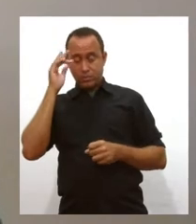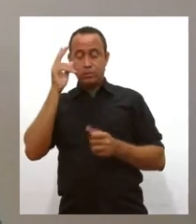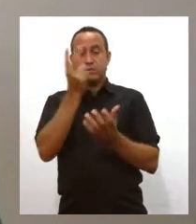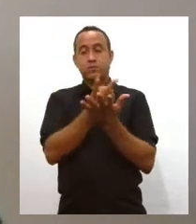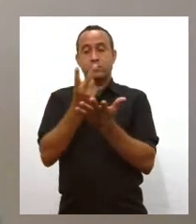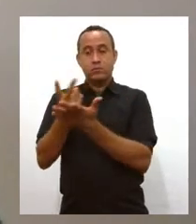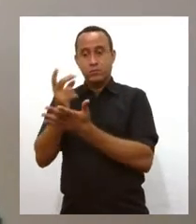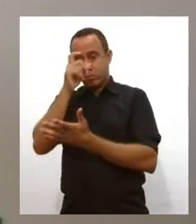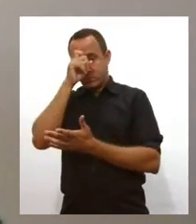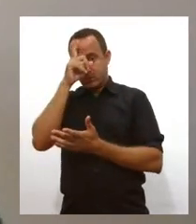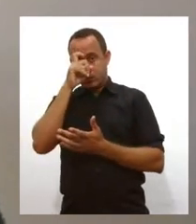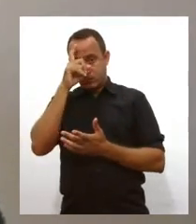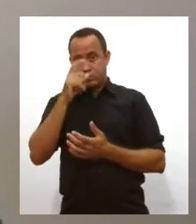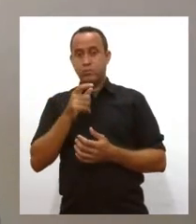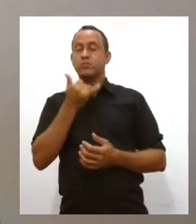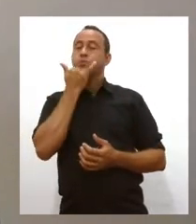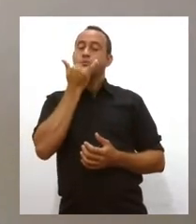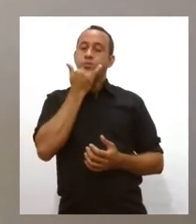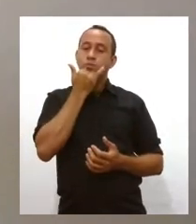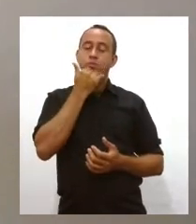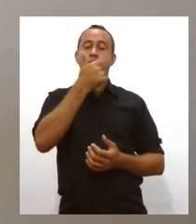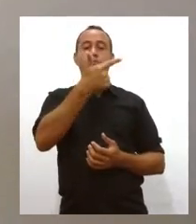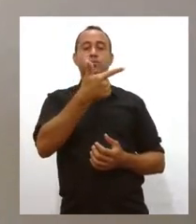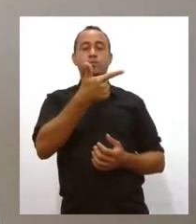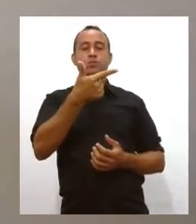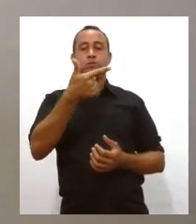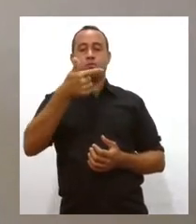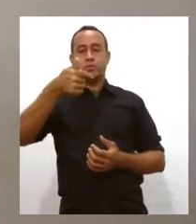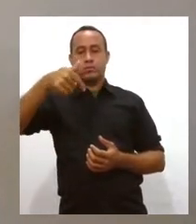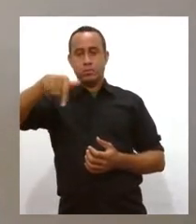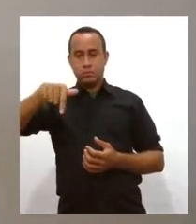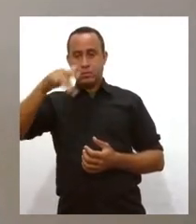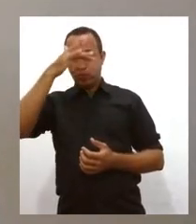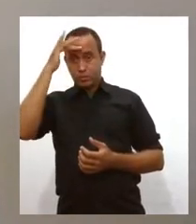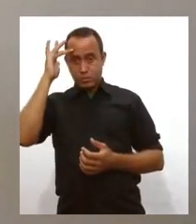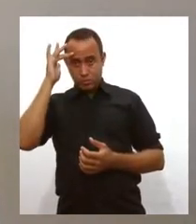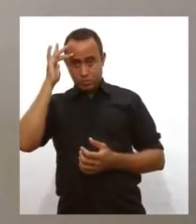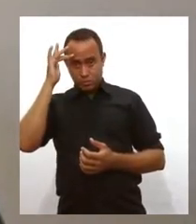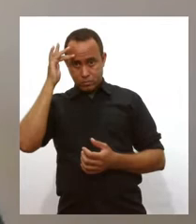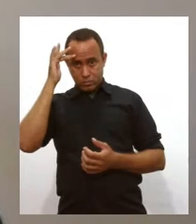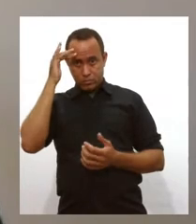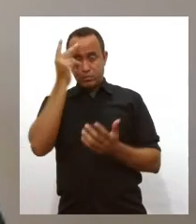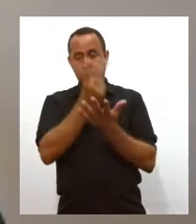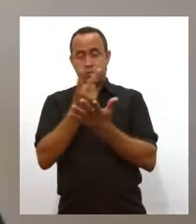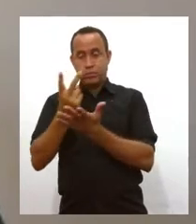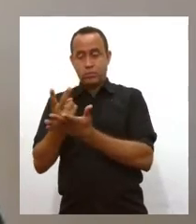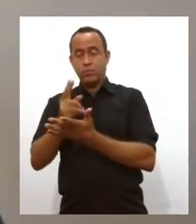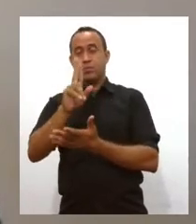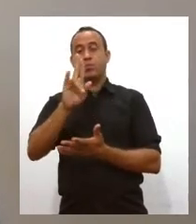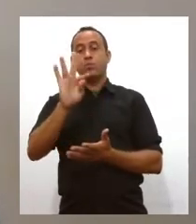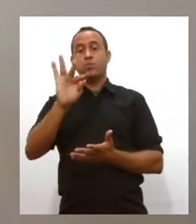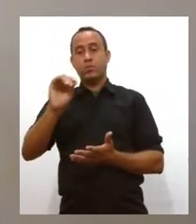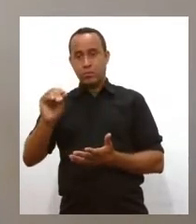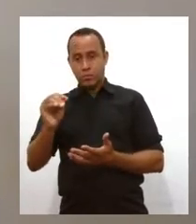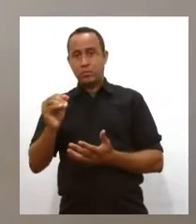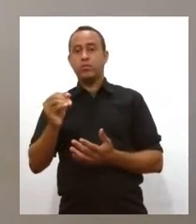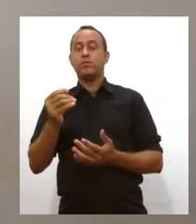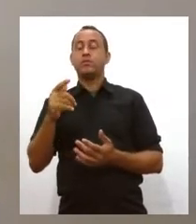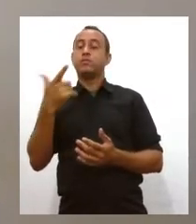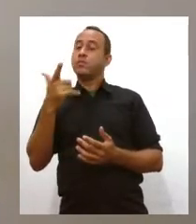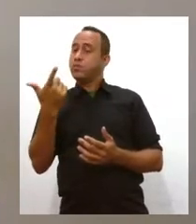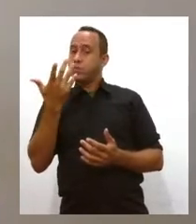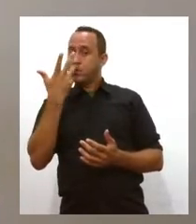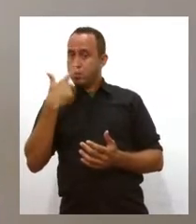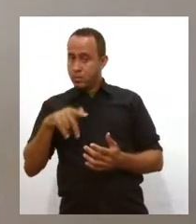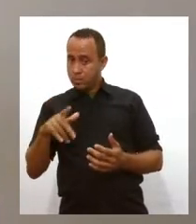217 pacientes, 100 em leitos da UTI. A UTI pediátrica continua zerada, o que